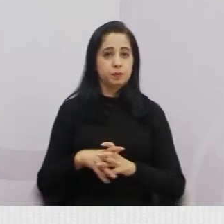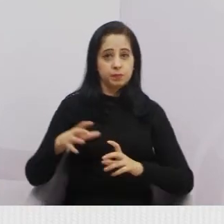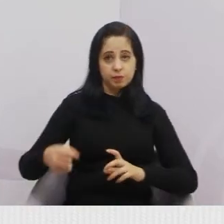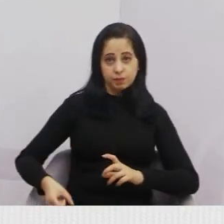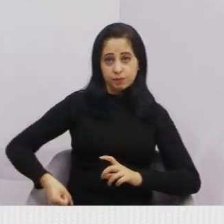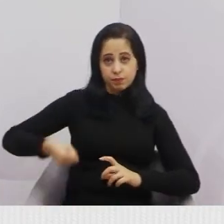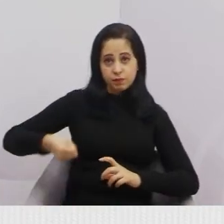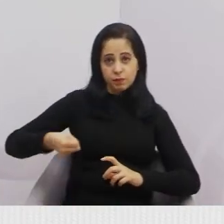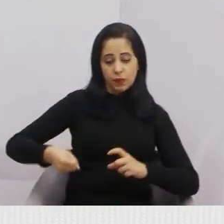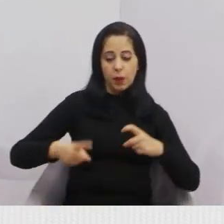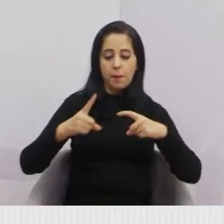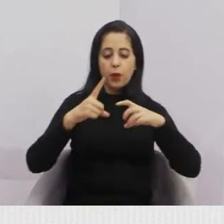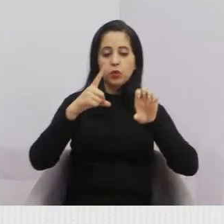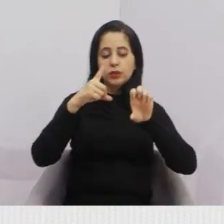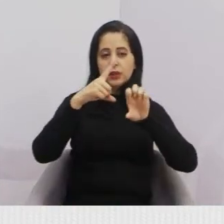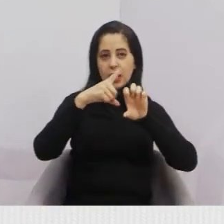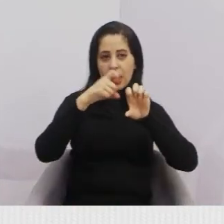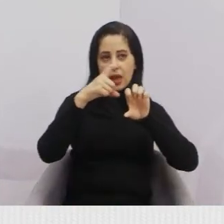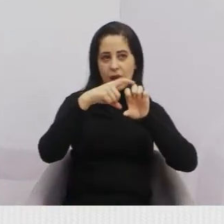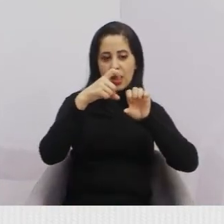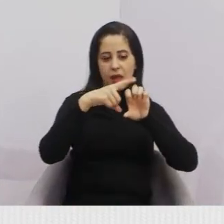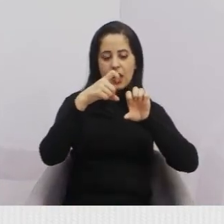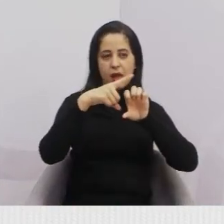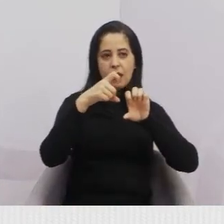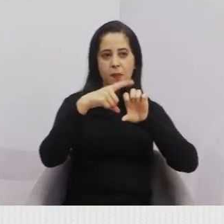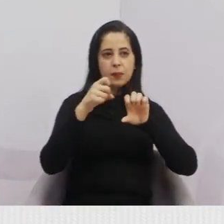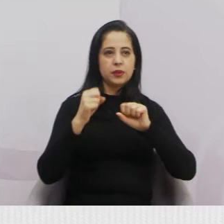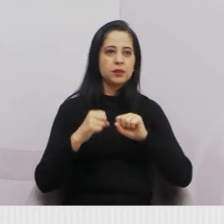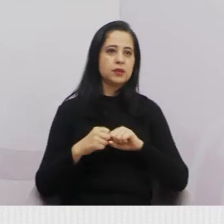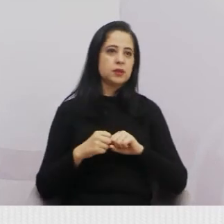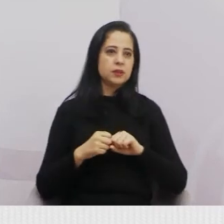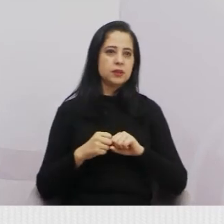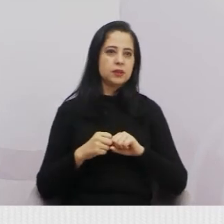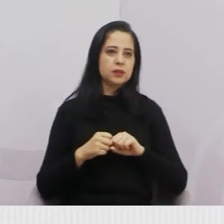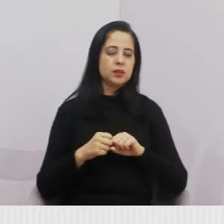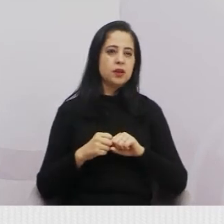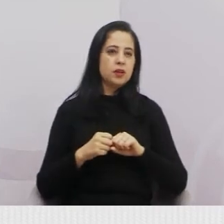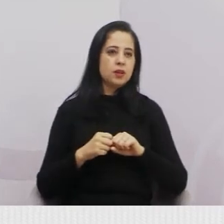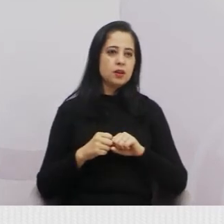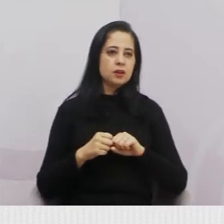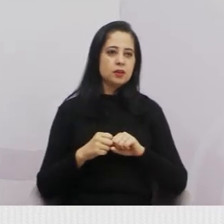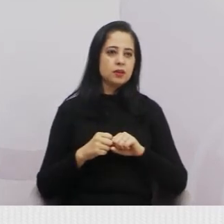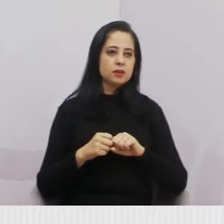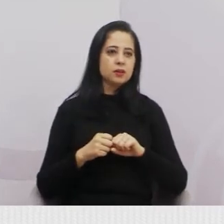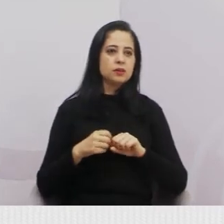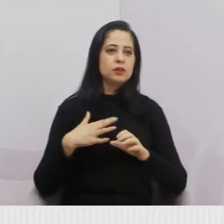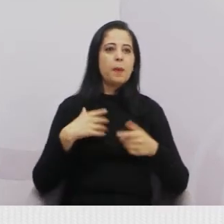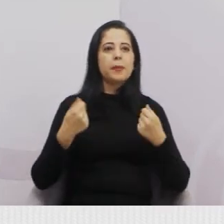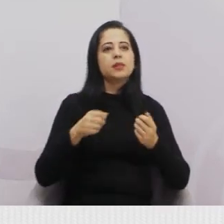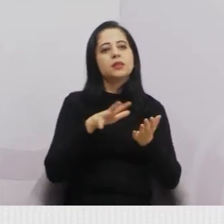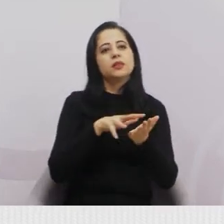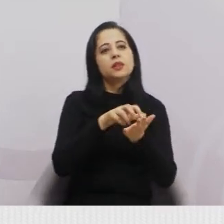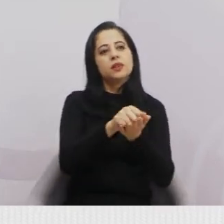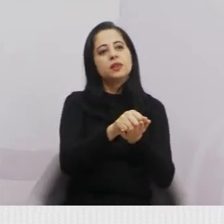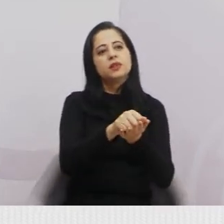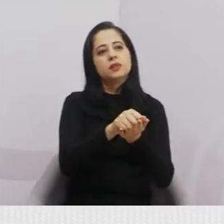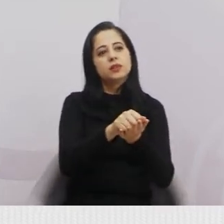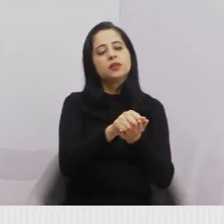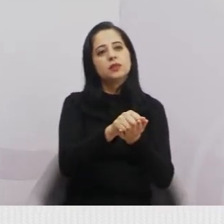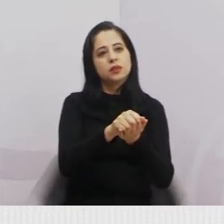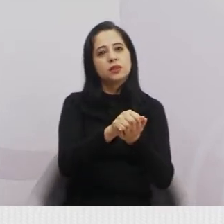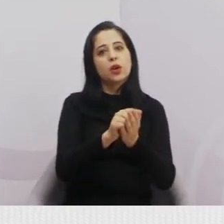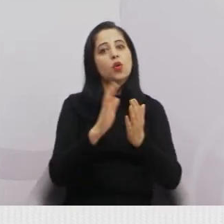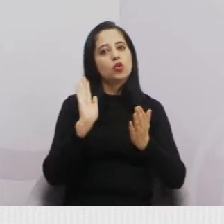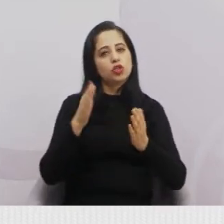Então, existe essa Bolsa Empregador, no caso. As inscrições estão